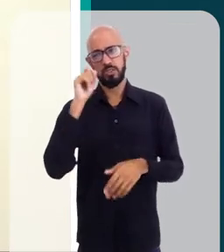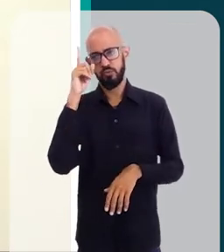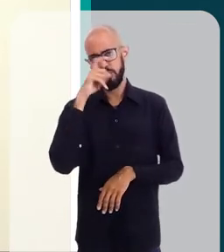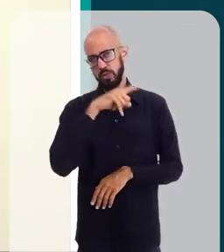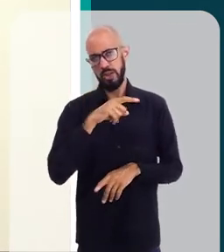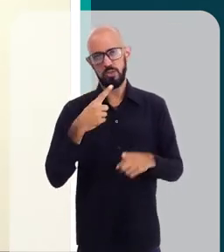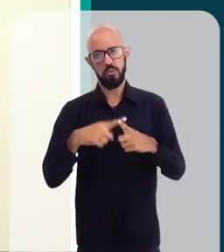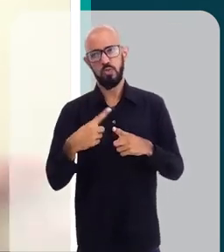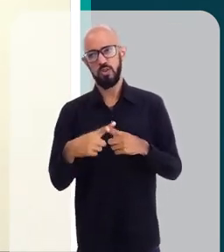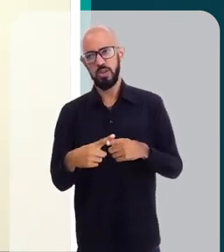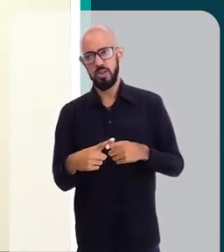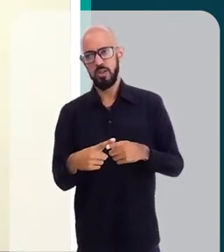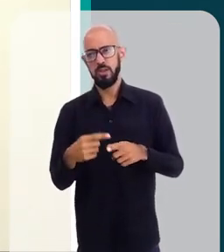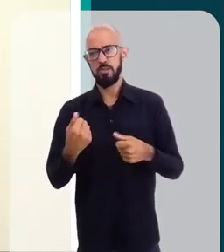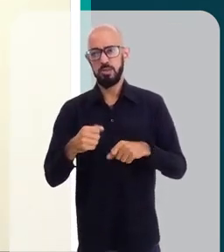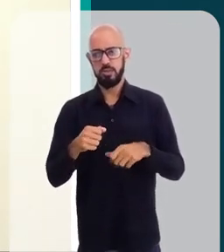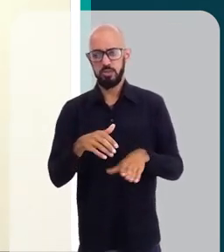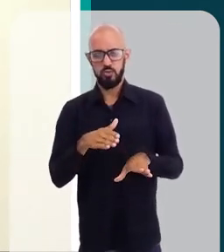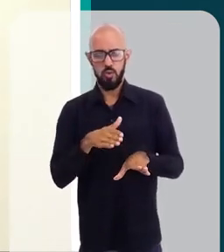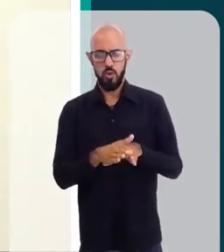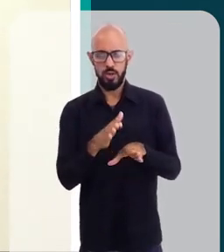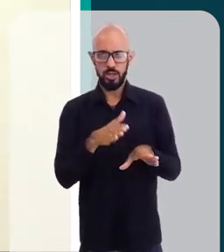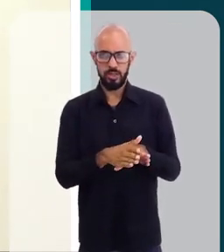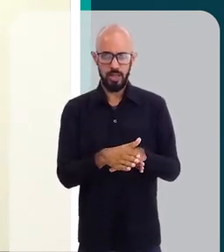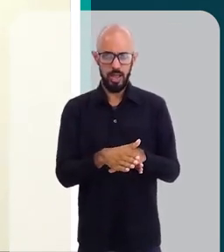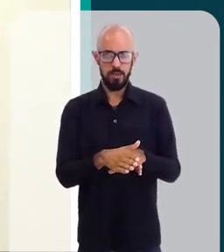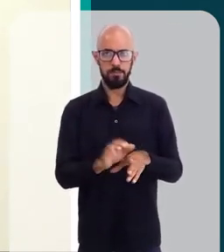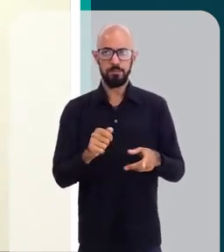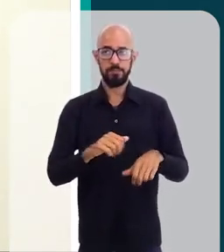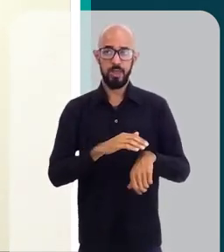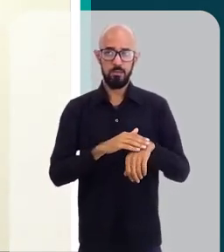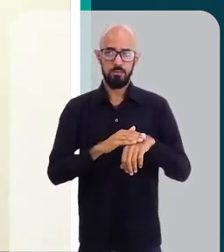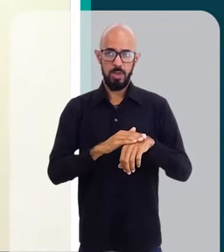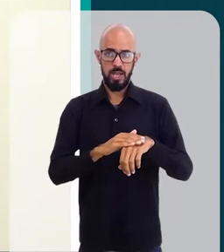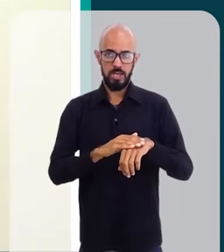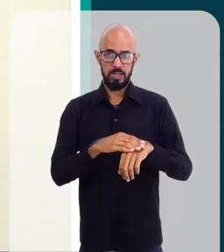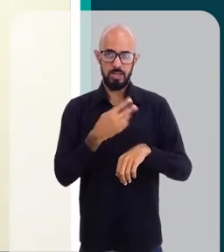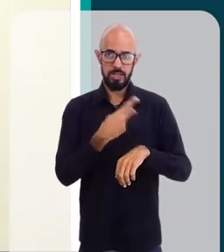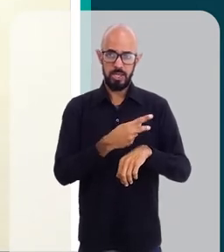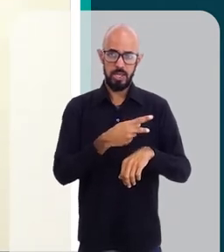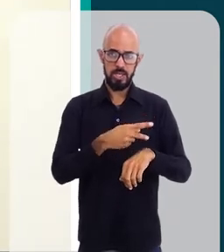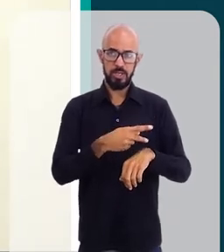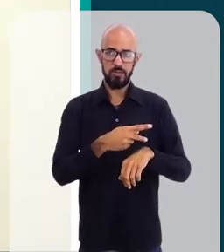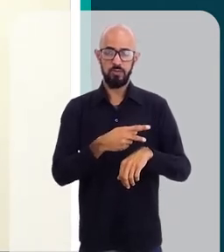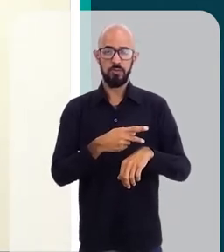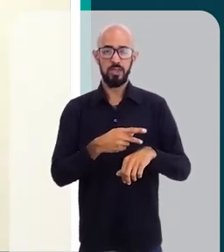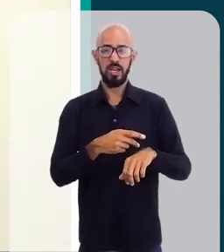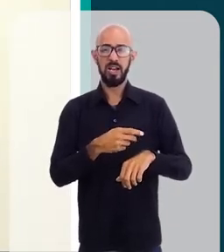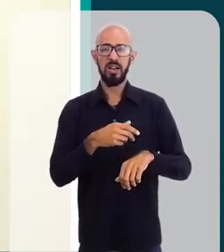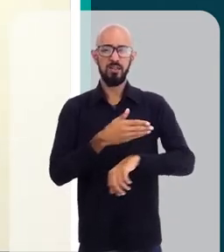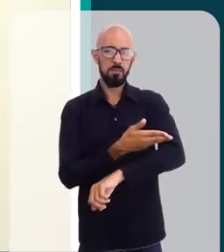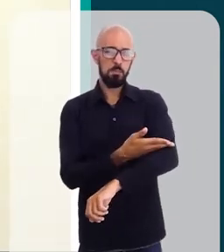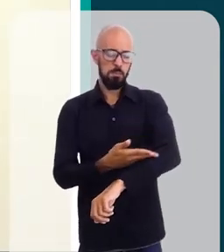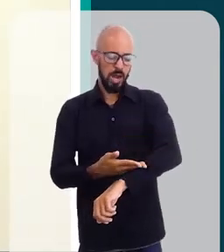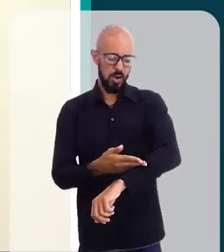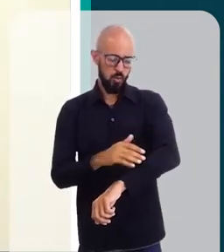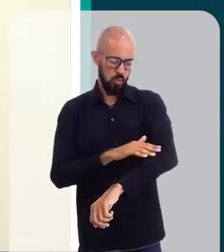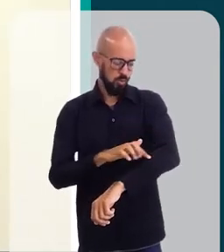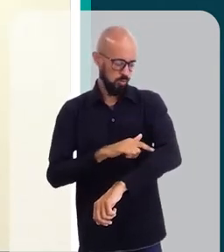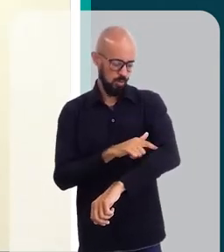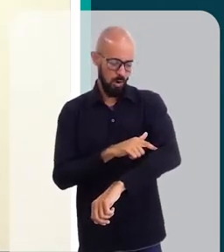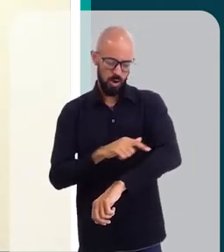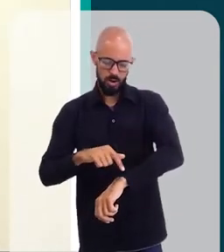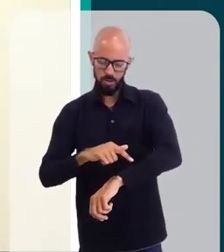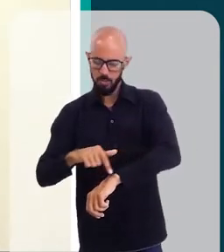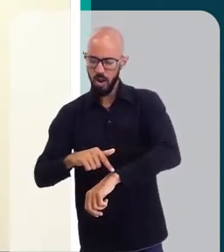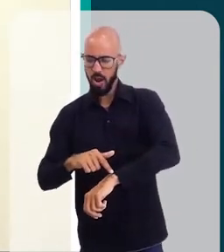que vem a dificuldade, porque eu tenho que orientar que a pele dele mancha muito mais do que a pele de outra